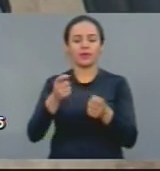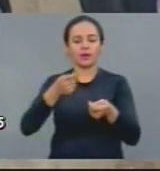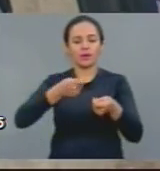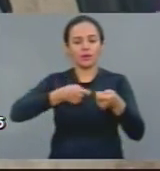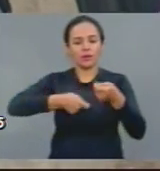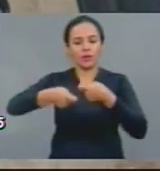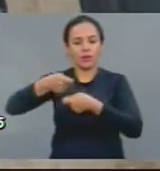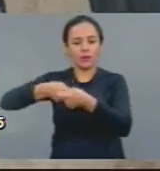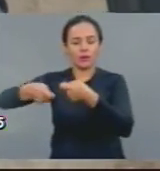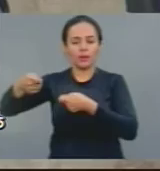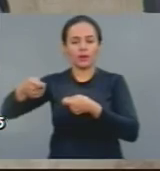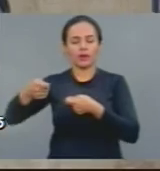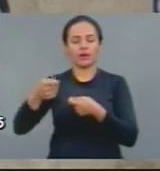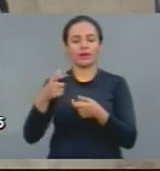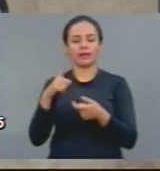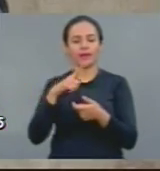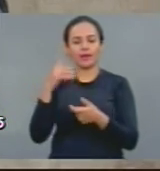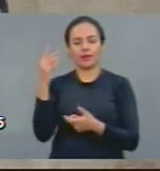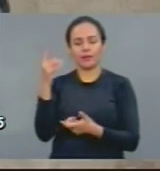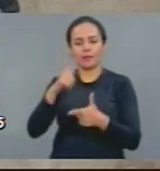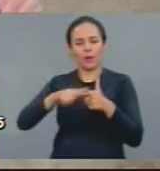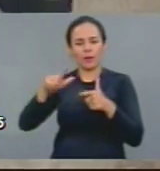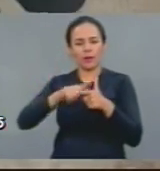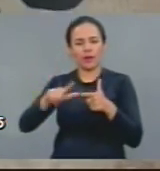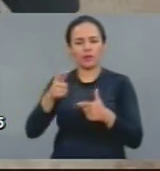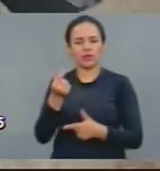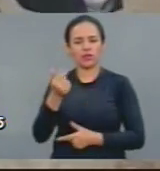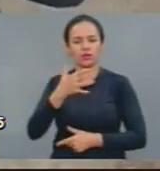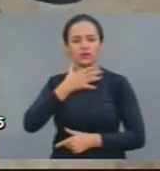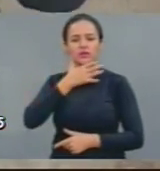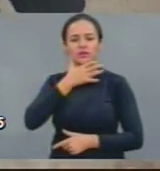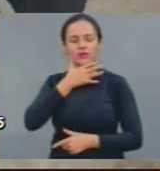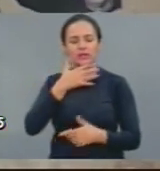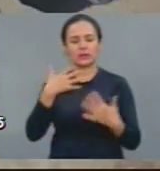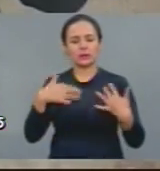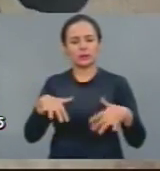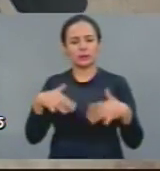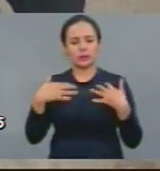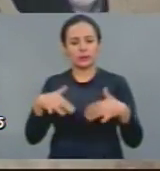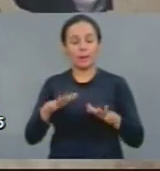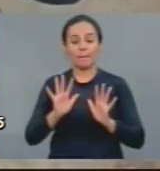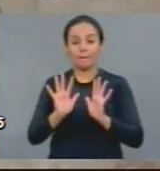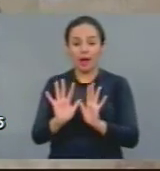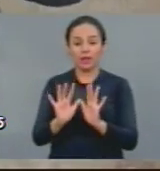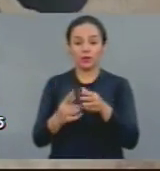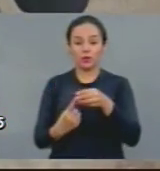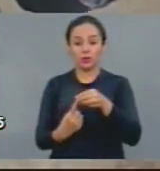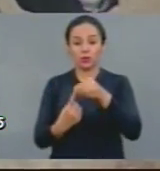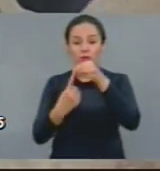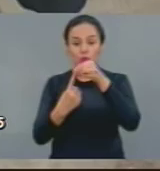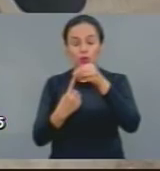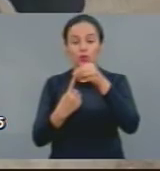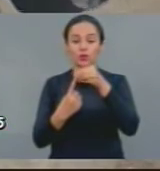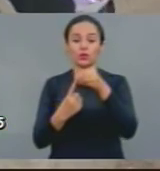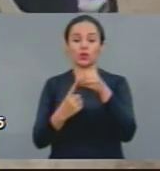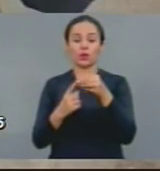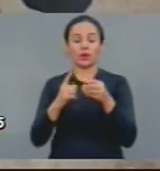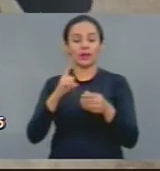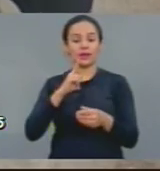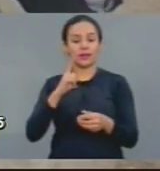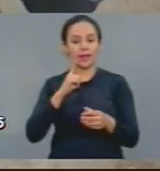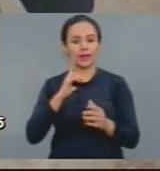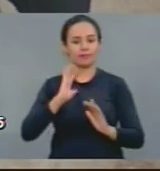têm cortes nos gastos, como a Exª bem citou aqui, o único setor brasileiro que continua crescendo,